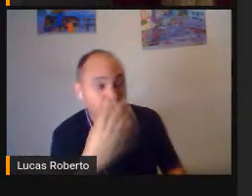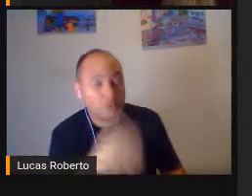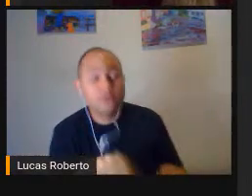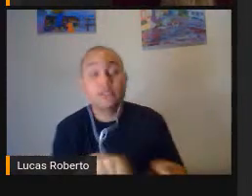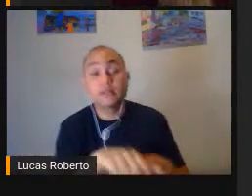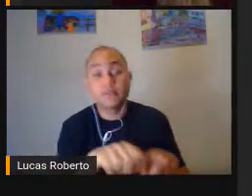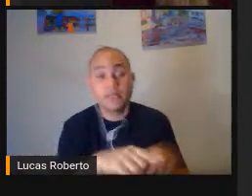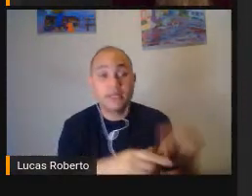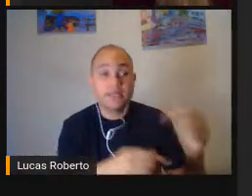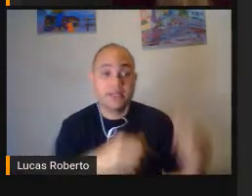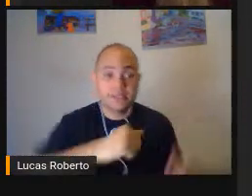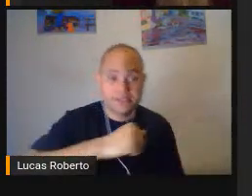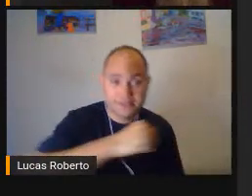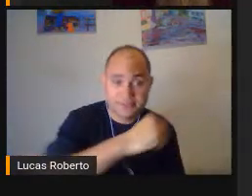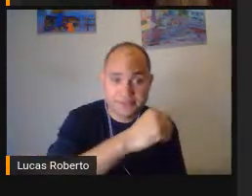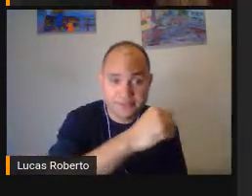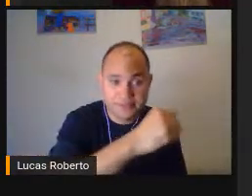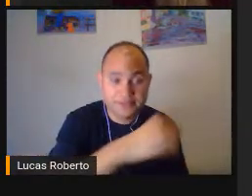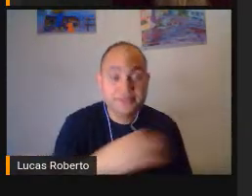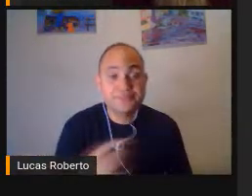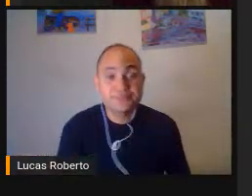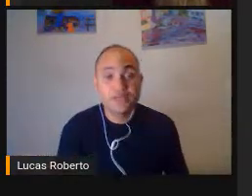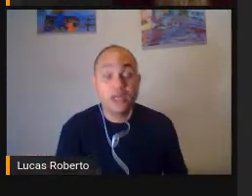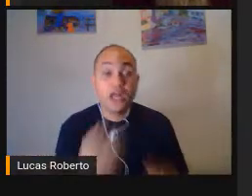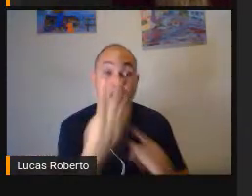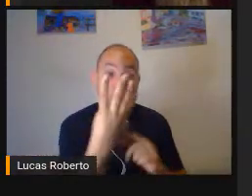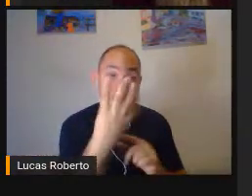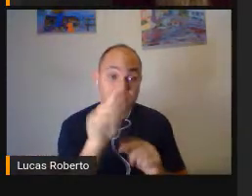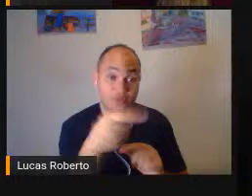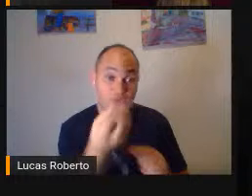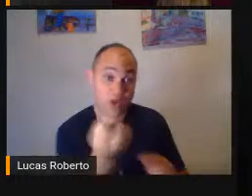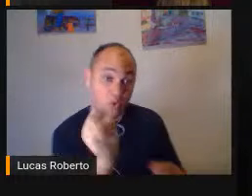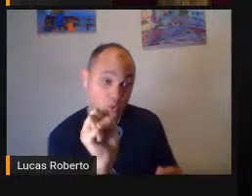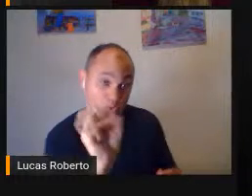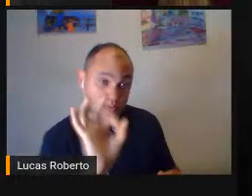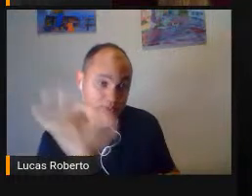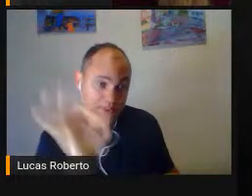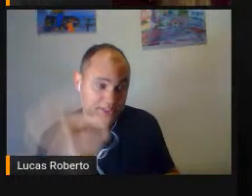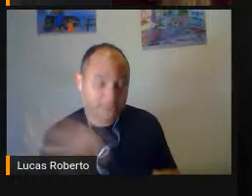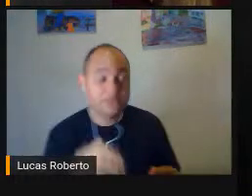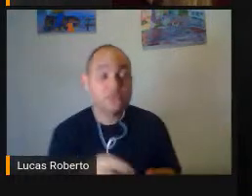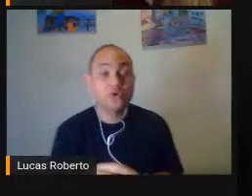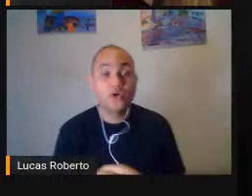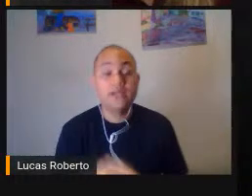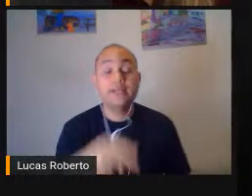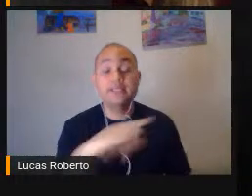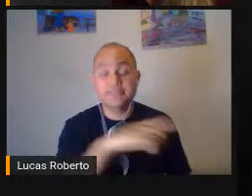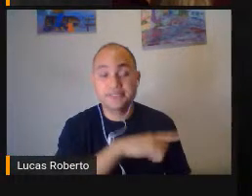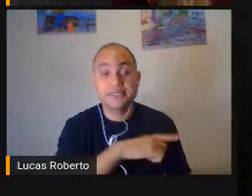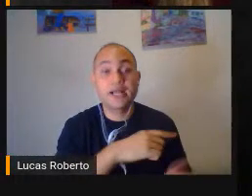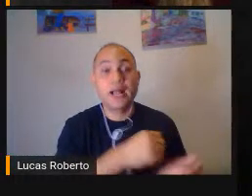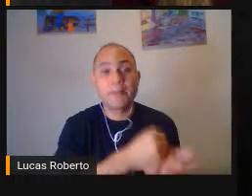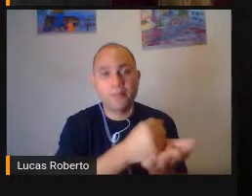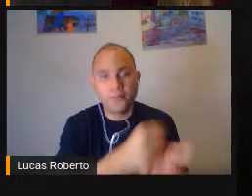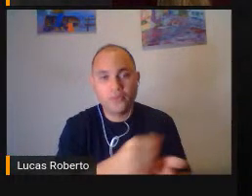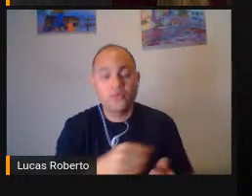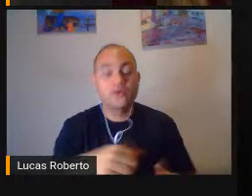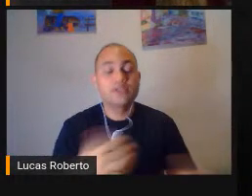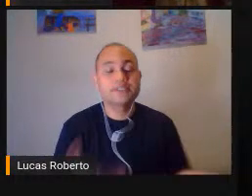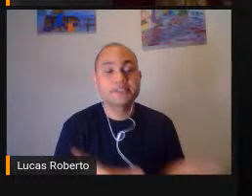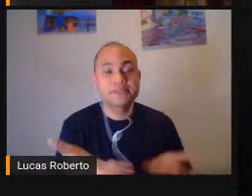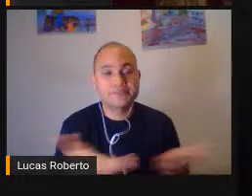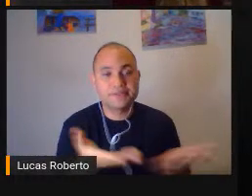4,8% Frequentavam Algum tipo De serviço De reabilitação O que é